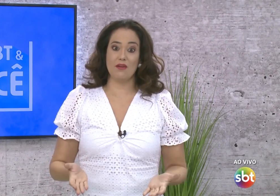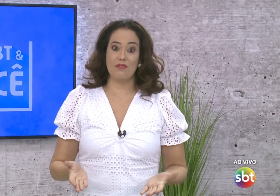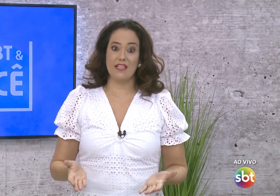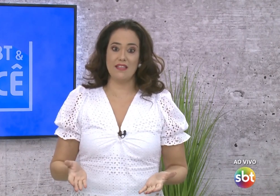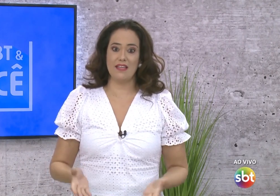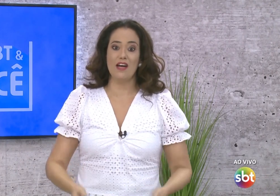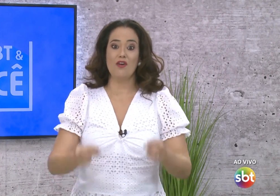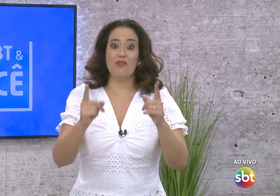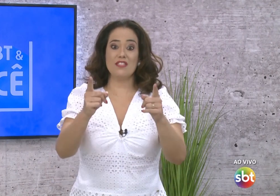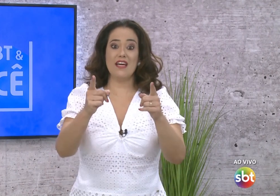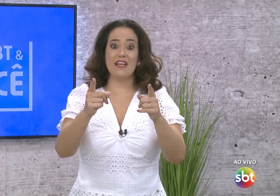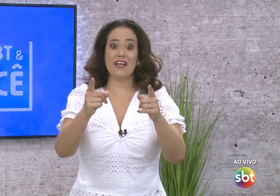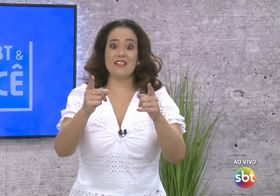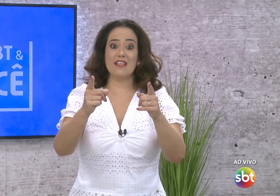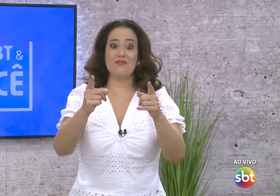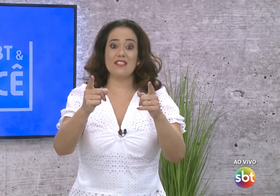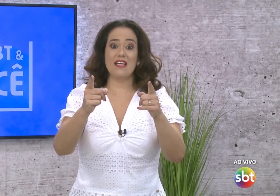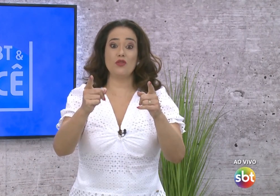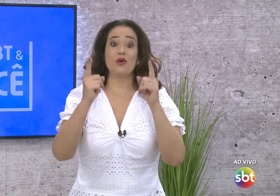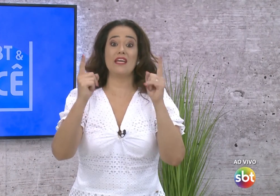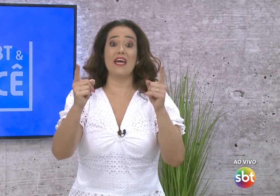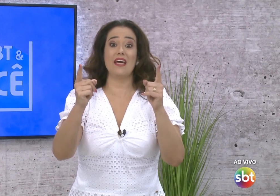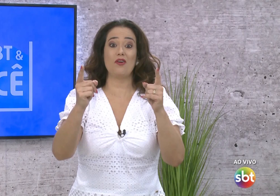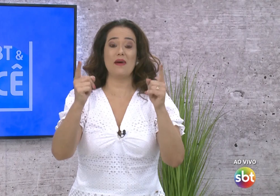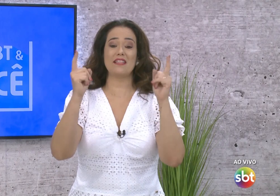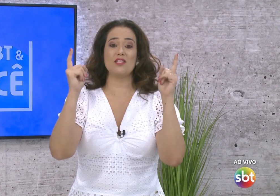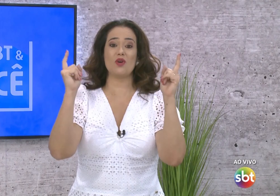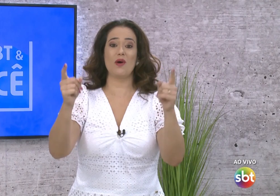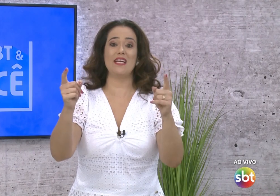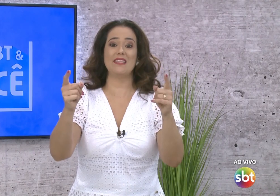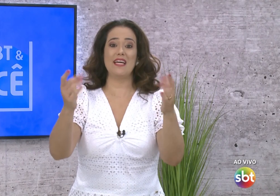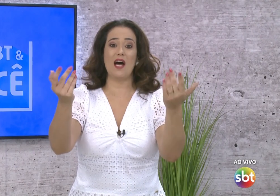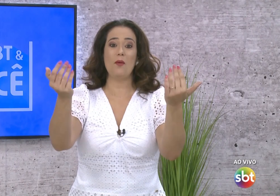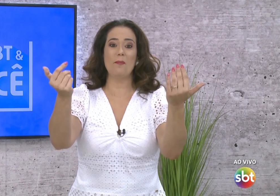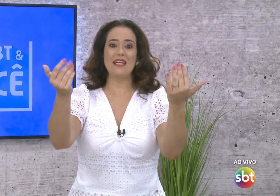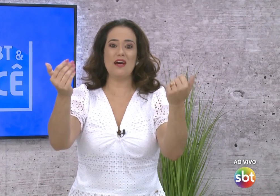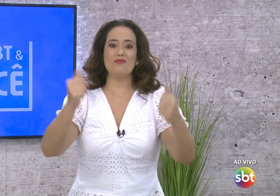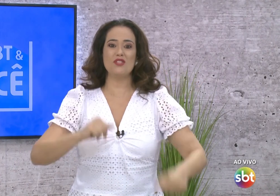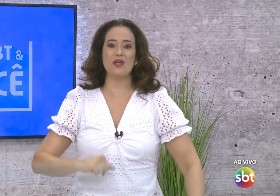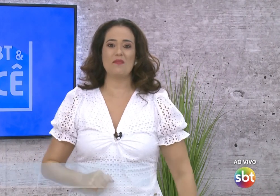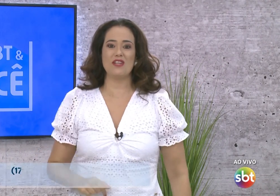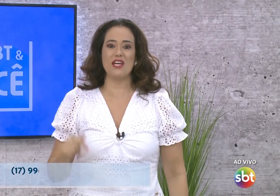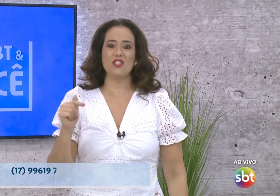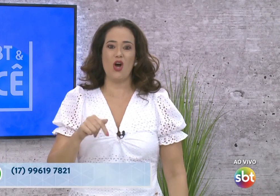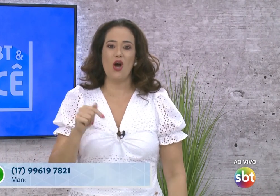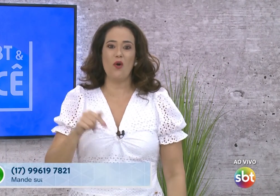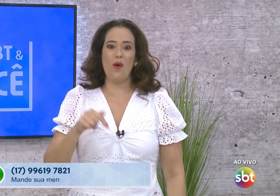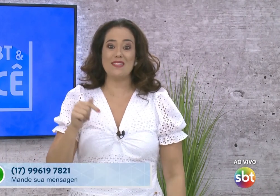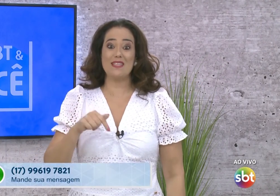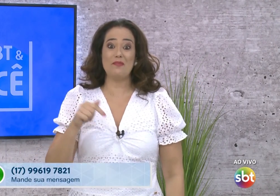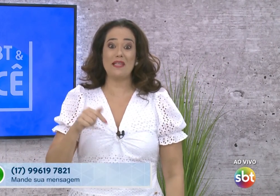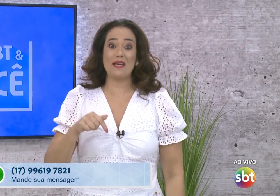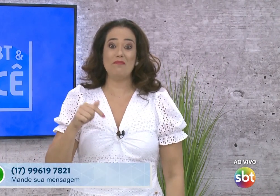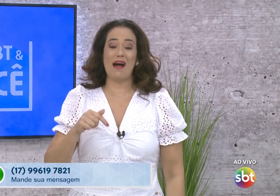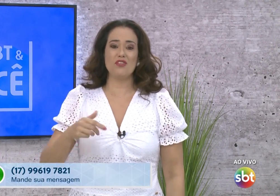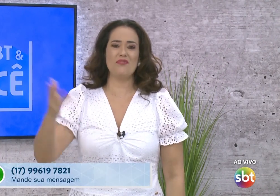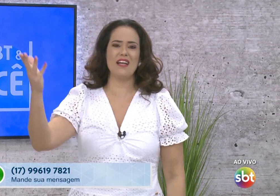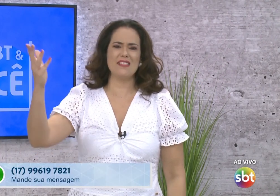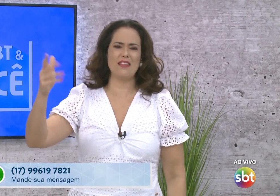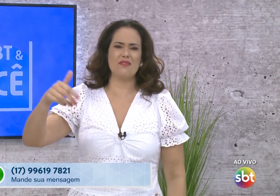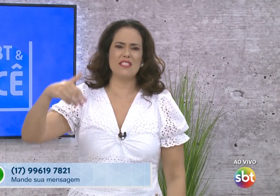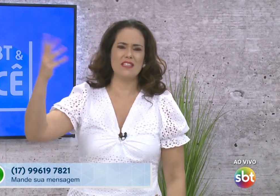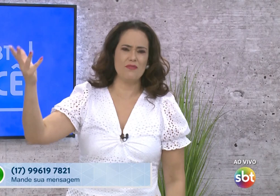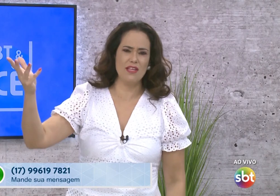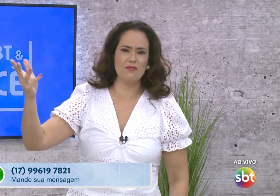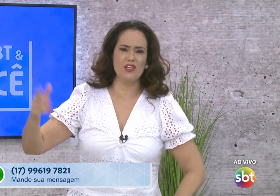a informação verdadeira. Você aí em casa, está fazendo o quê? Como é que está a sua quarentena? Manda vídeo aqui para a gente, ó. O WhatsApp está aqui embaixo.